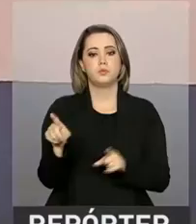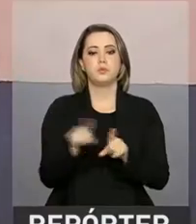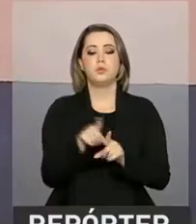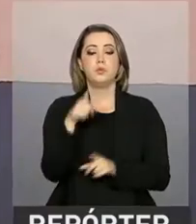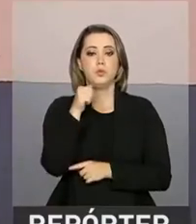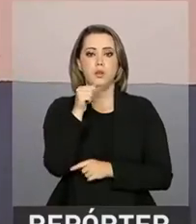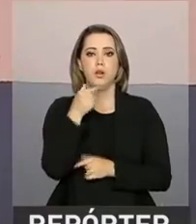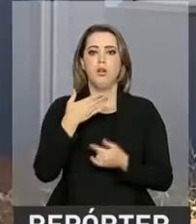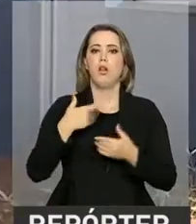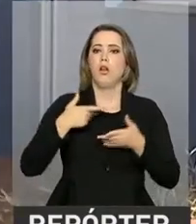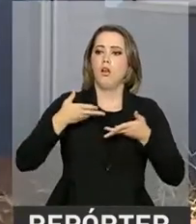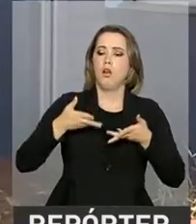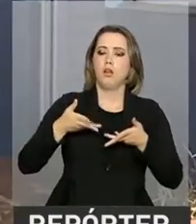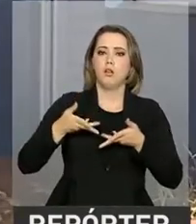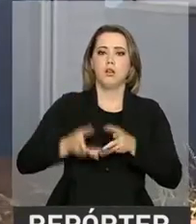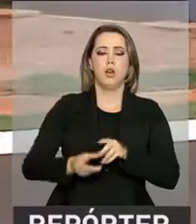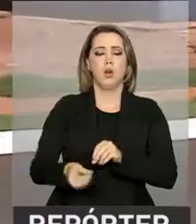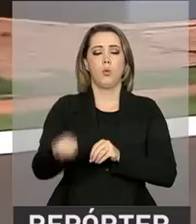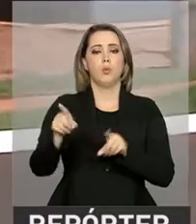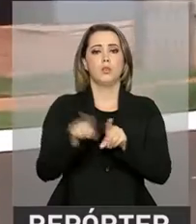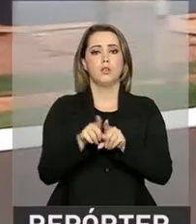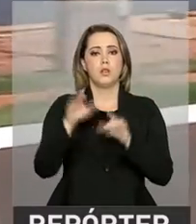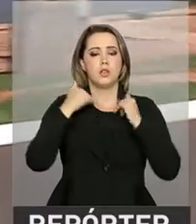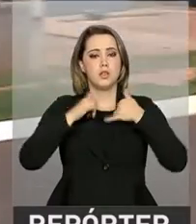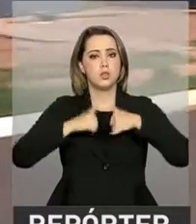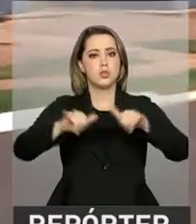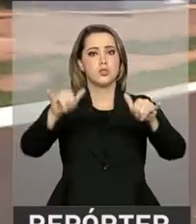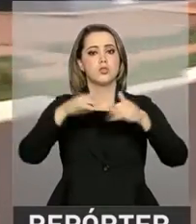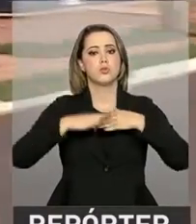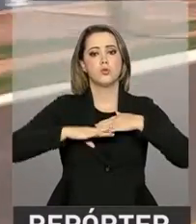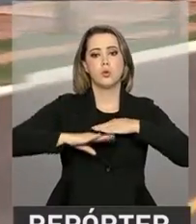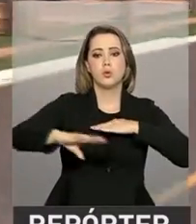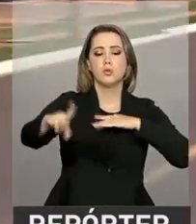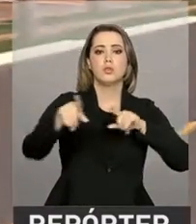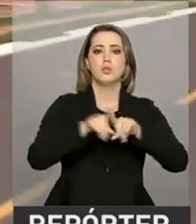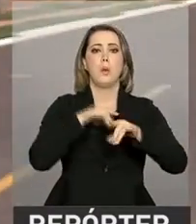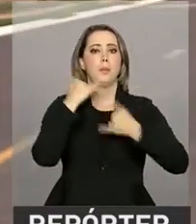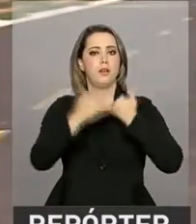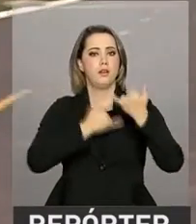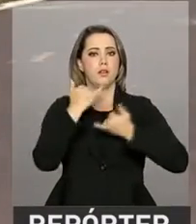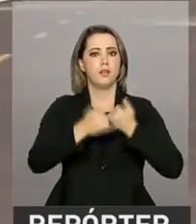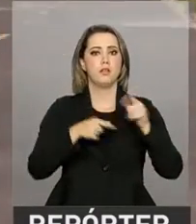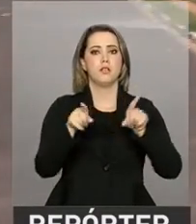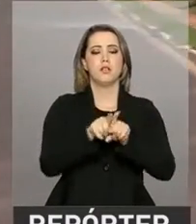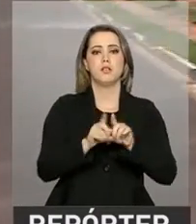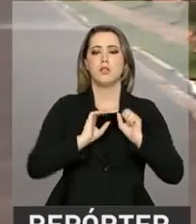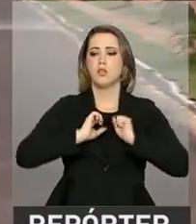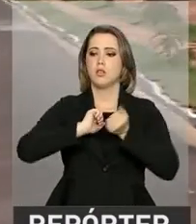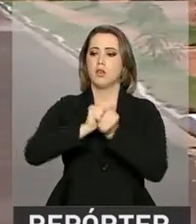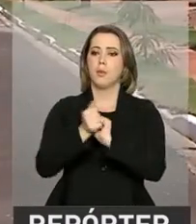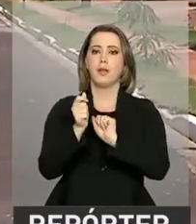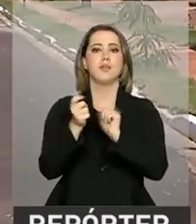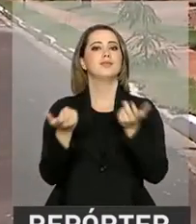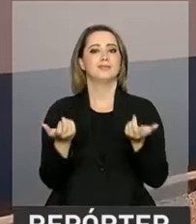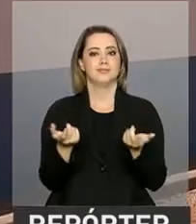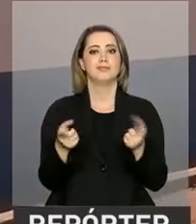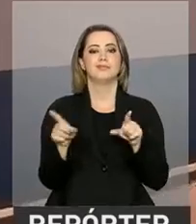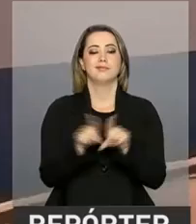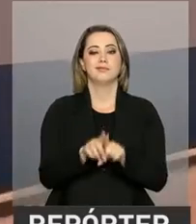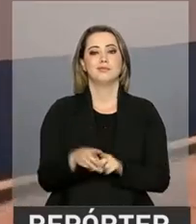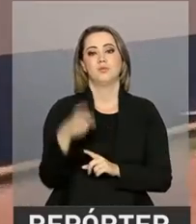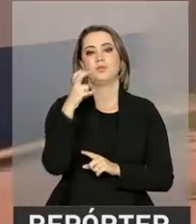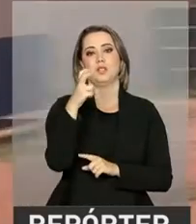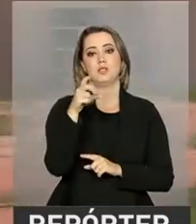tem água, esgoto, energia elétrica, asfalto, playground e quadras poliesportivas. 5 mil pessoas serão